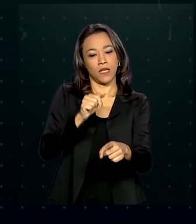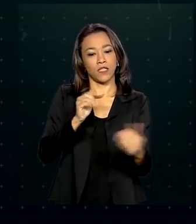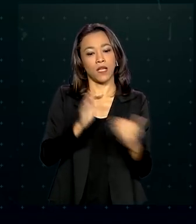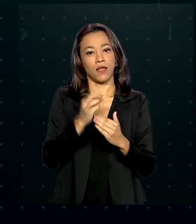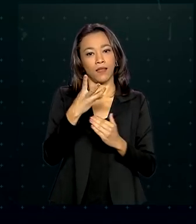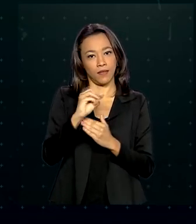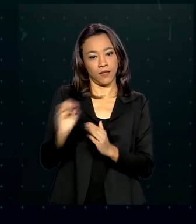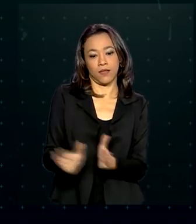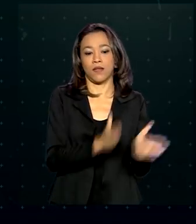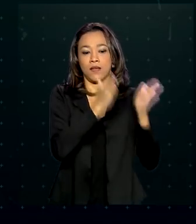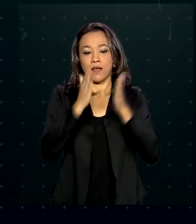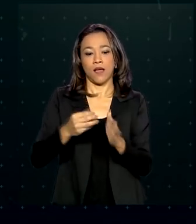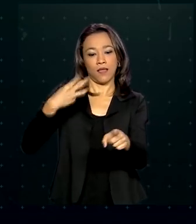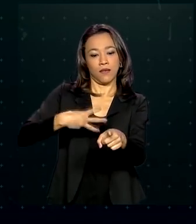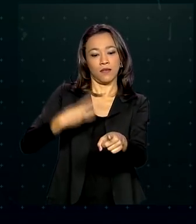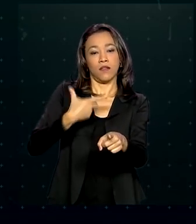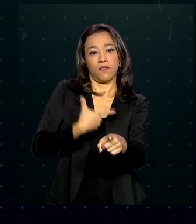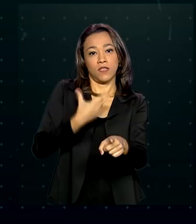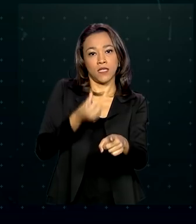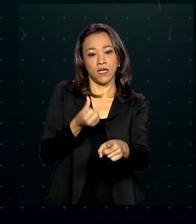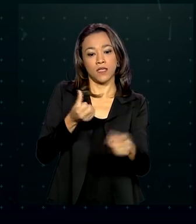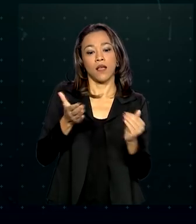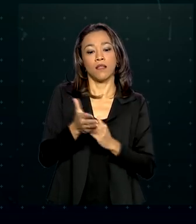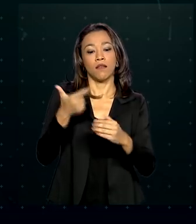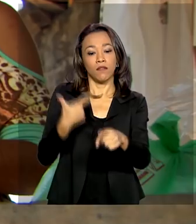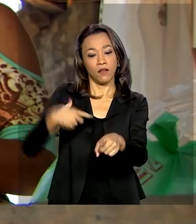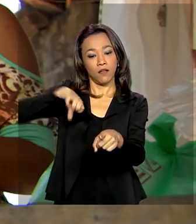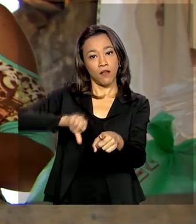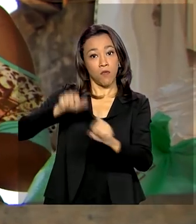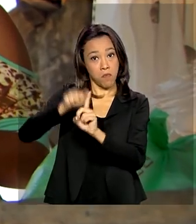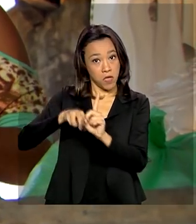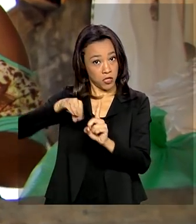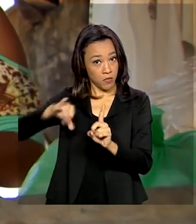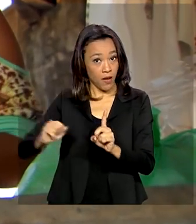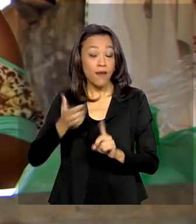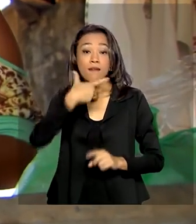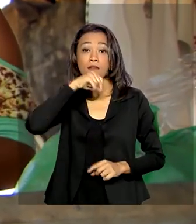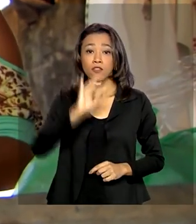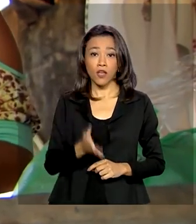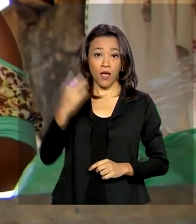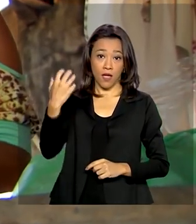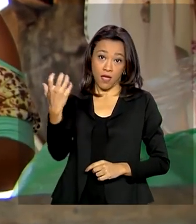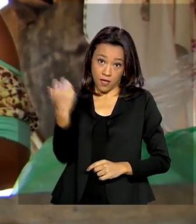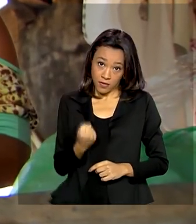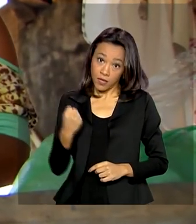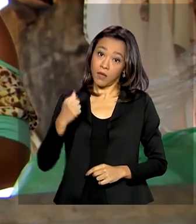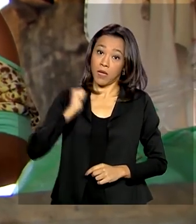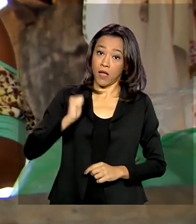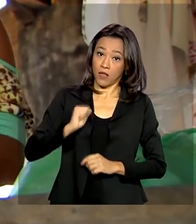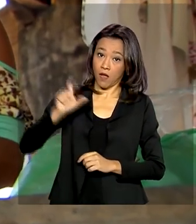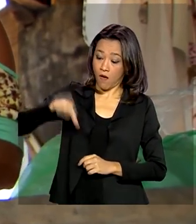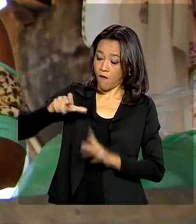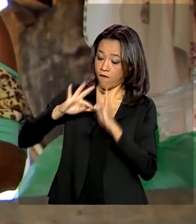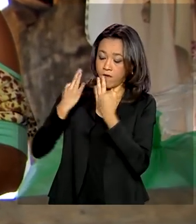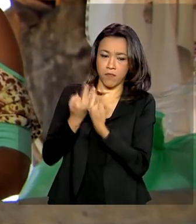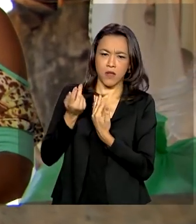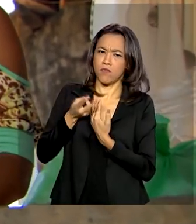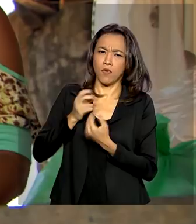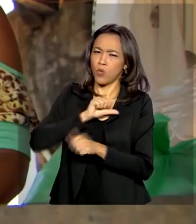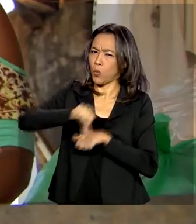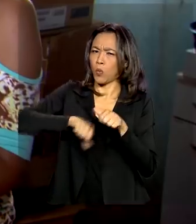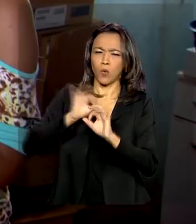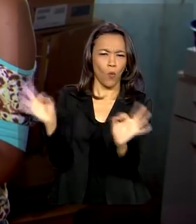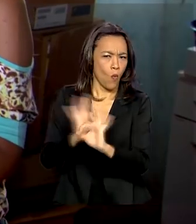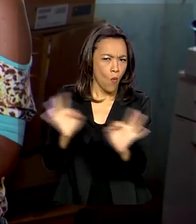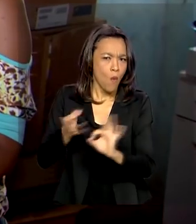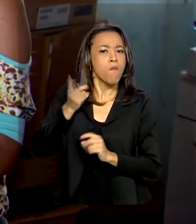e a terceira entre 26 e 29 de maio. Para quem já recebe o Bolsa Família não muda nada e o calendário continua o